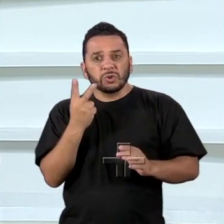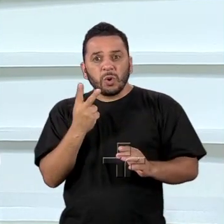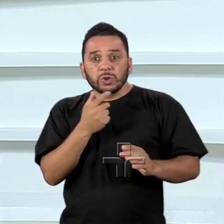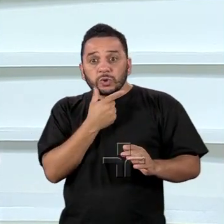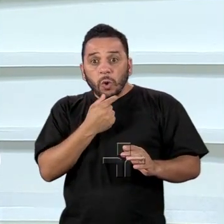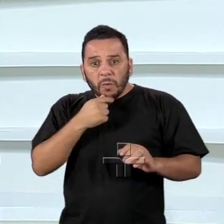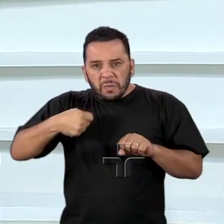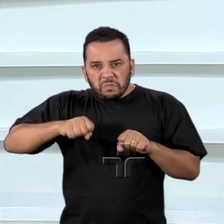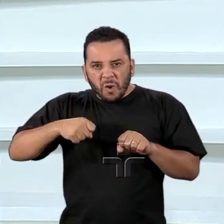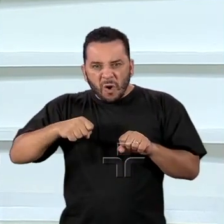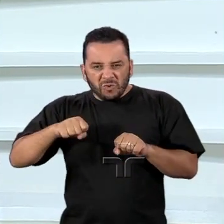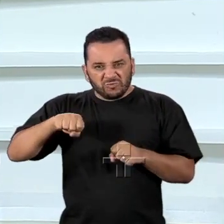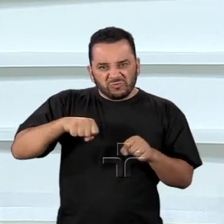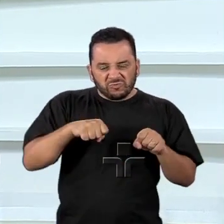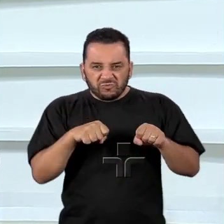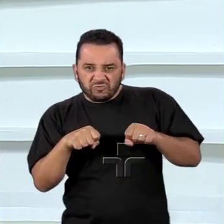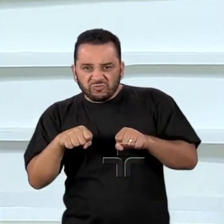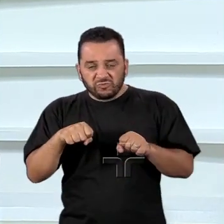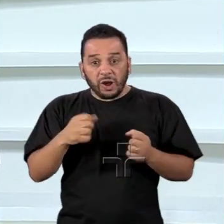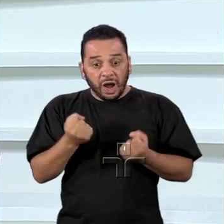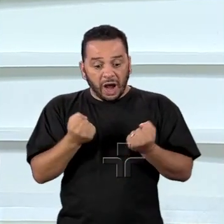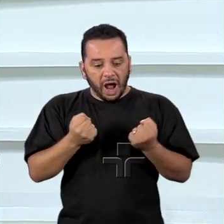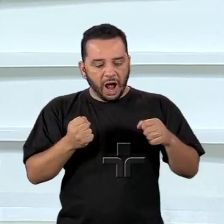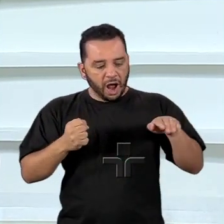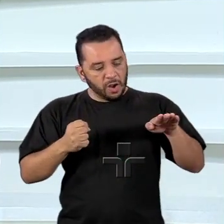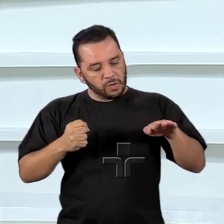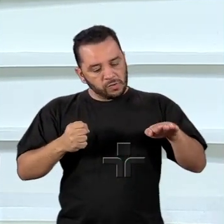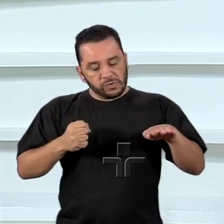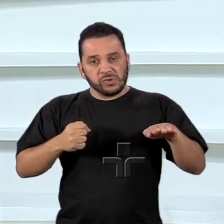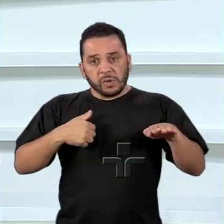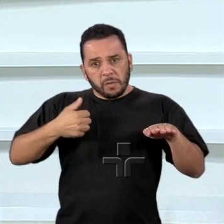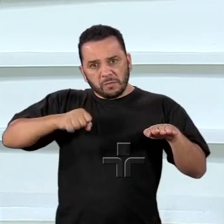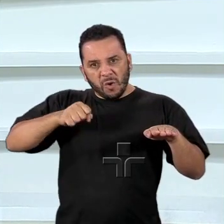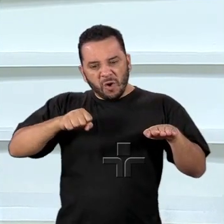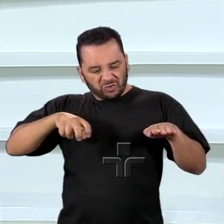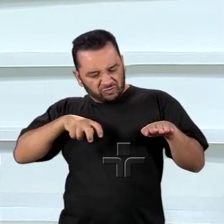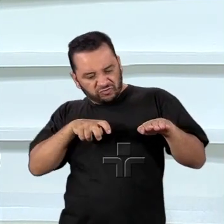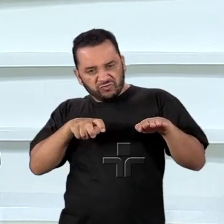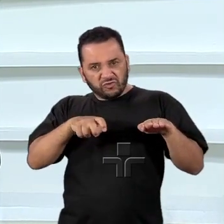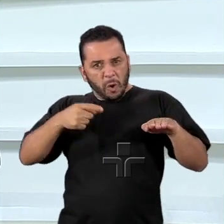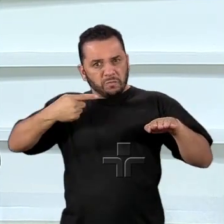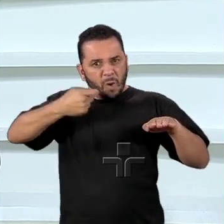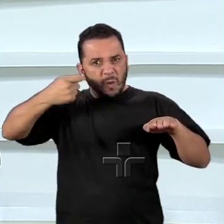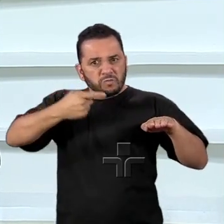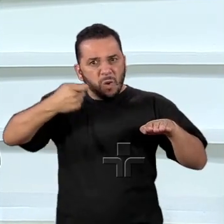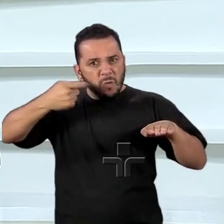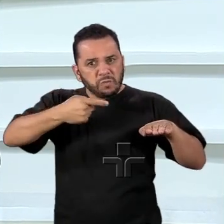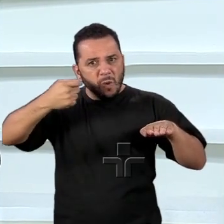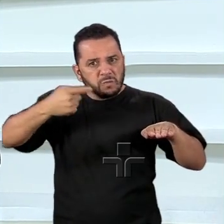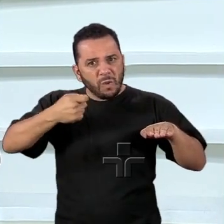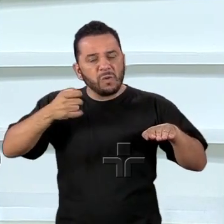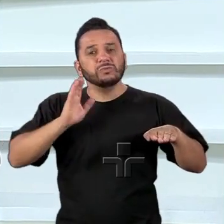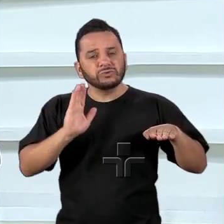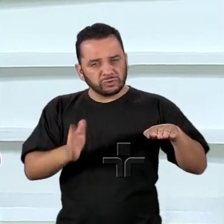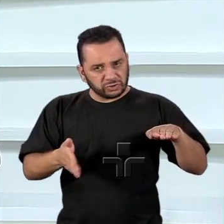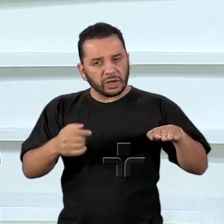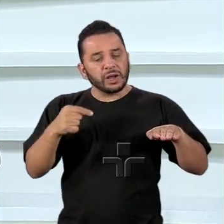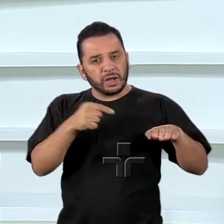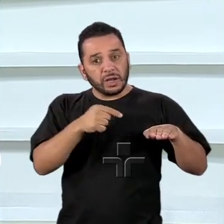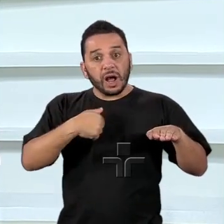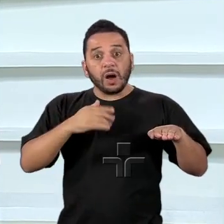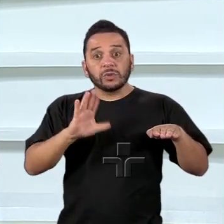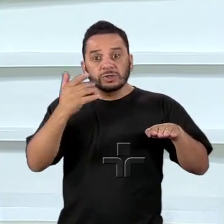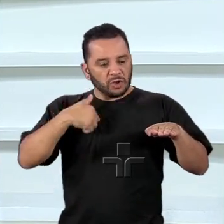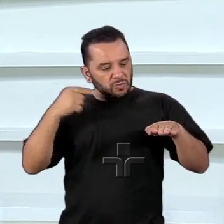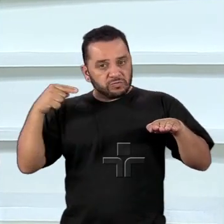e uma moto se aproximaram do carro onde o Major estava e fizeram disparos contra o veículo. Um dos tiros